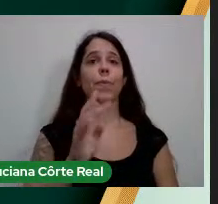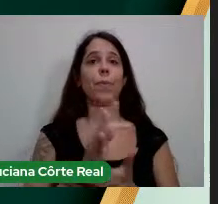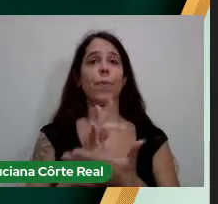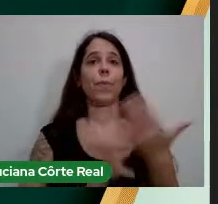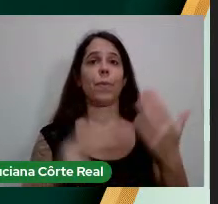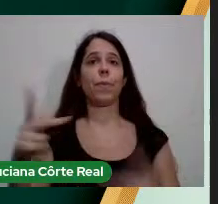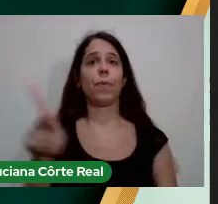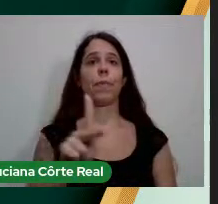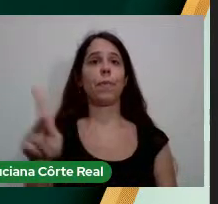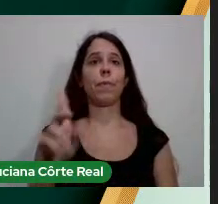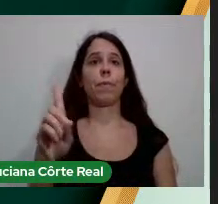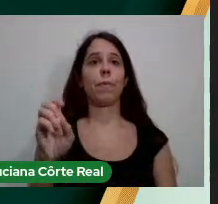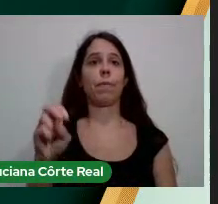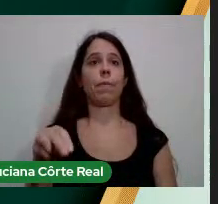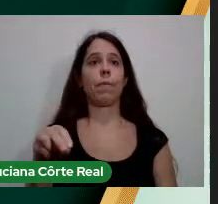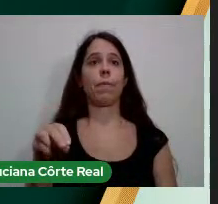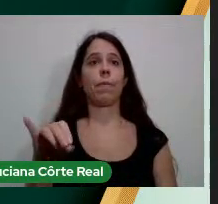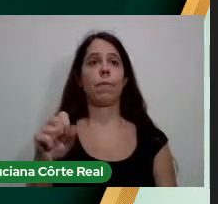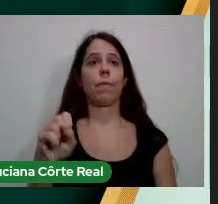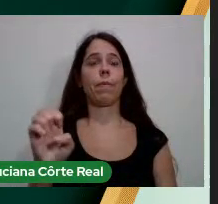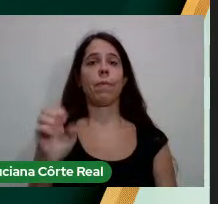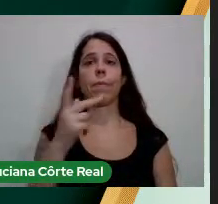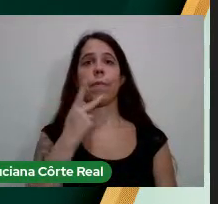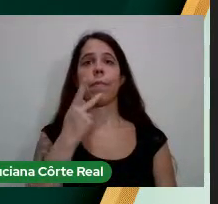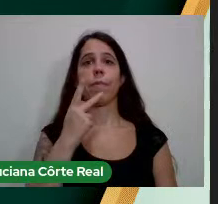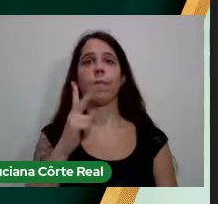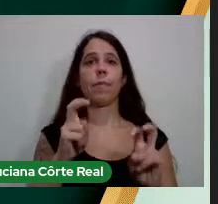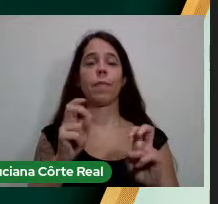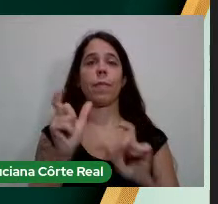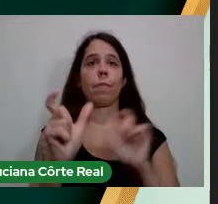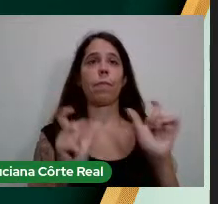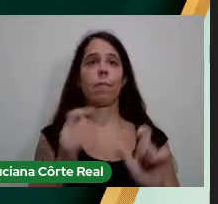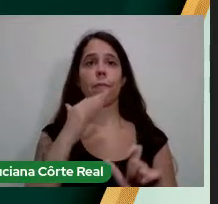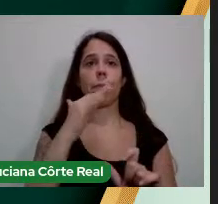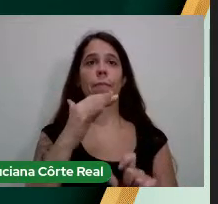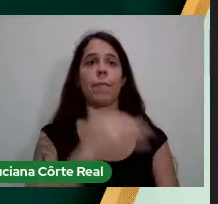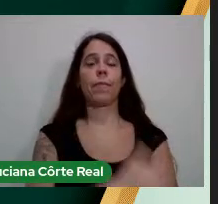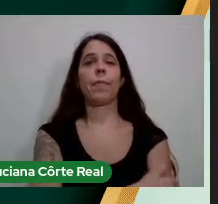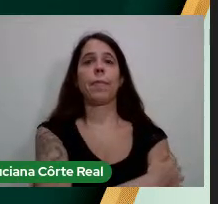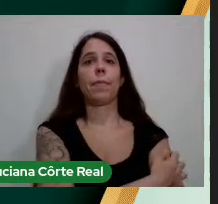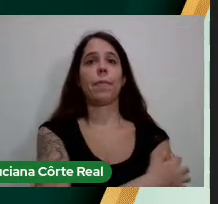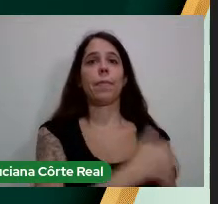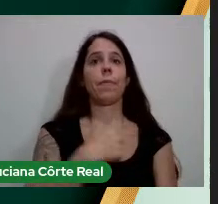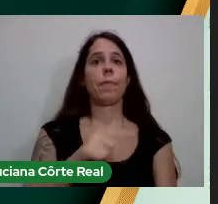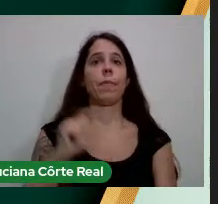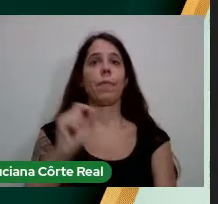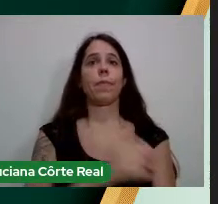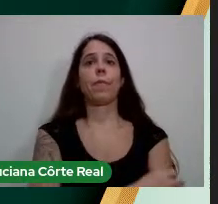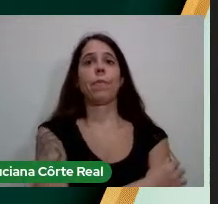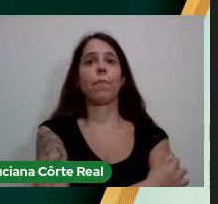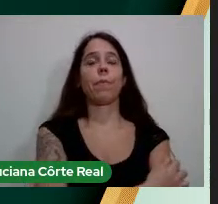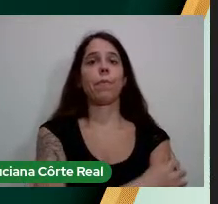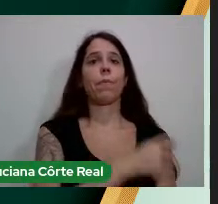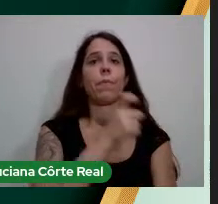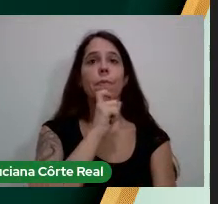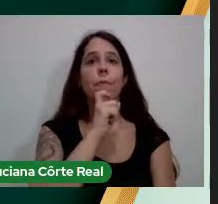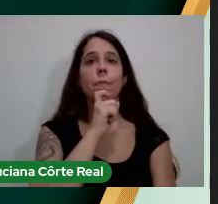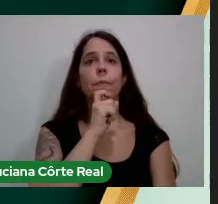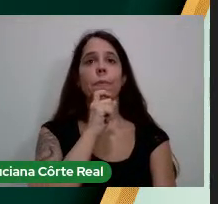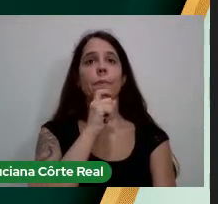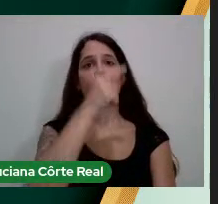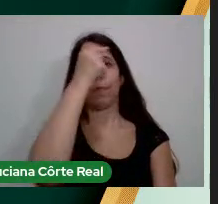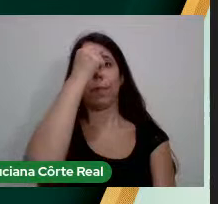professora Denise Falar em Palavras E cores Então Eu vou Escolher O verde O verde De